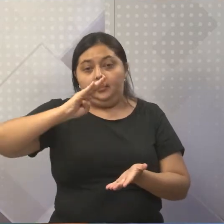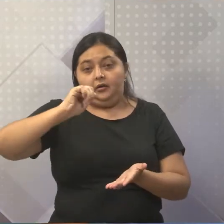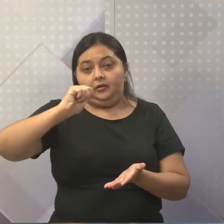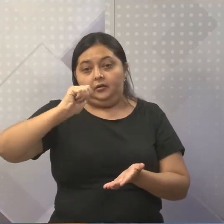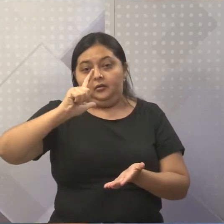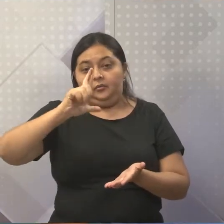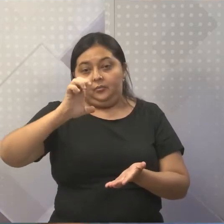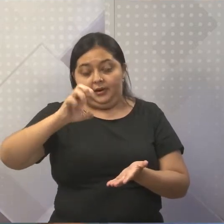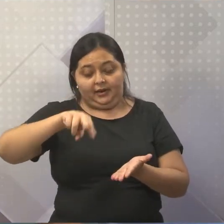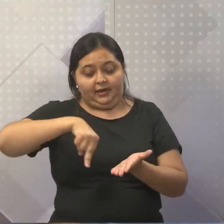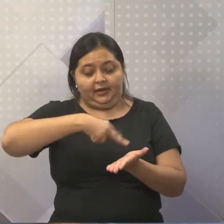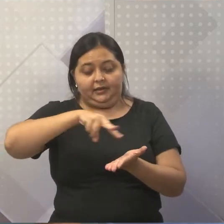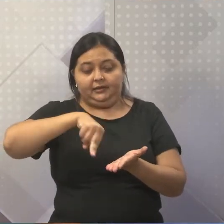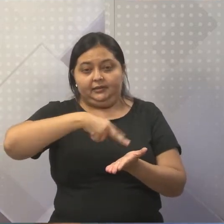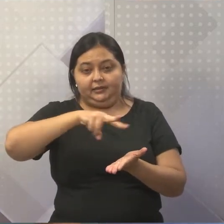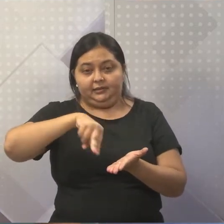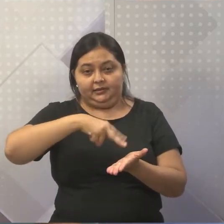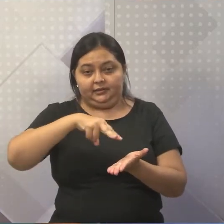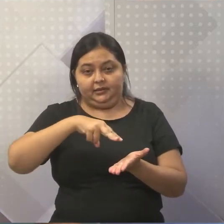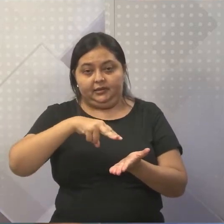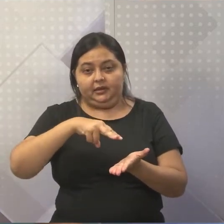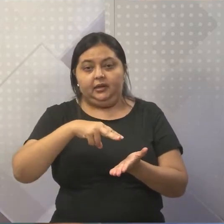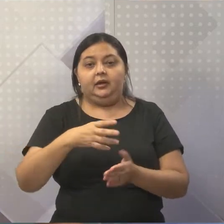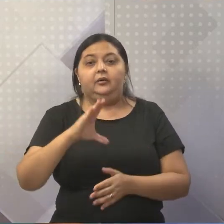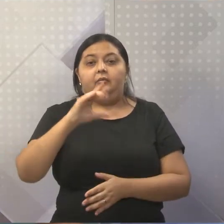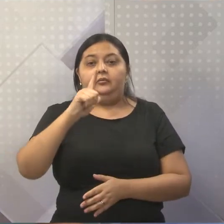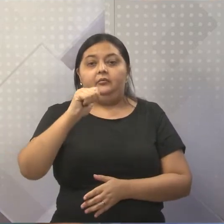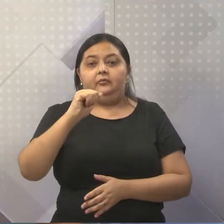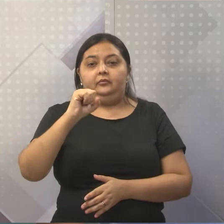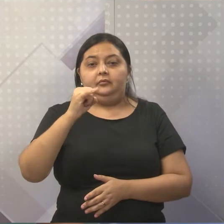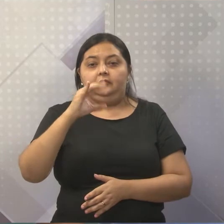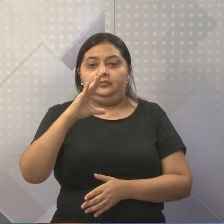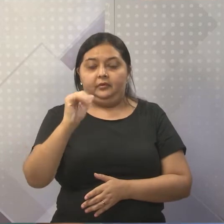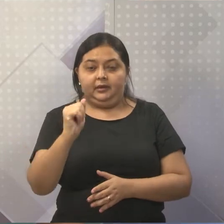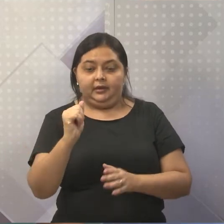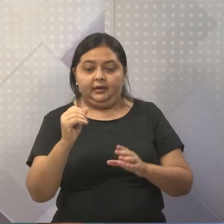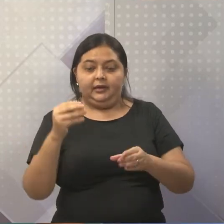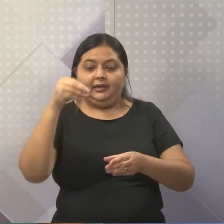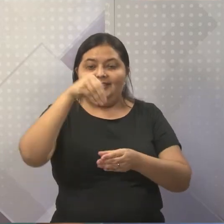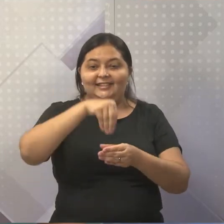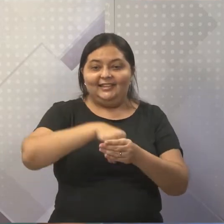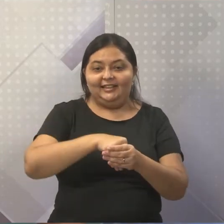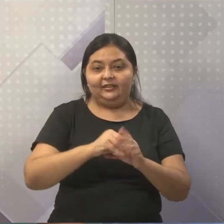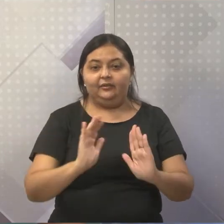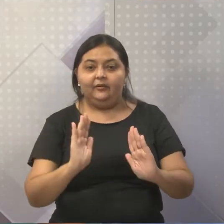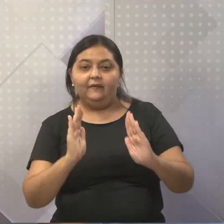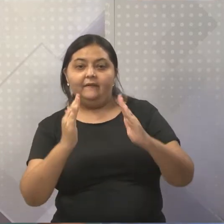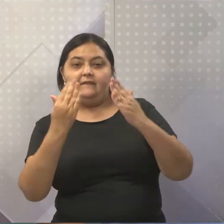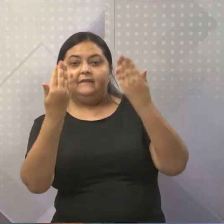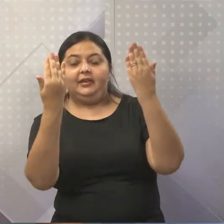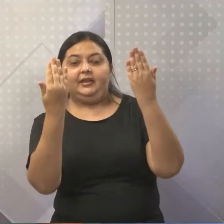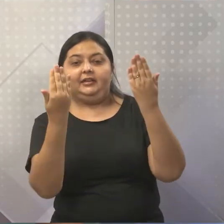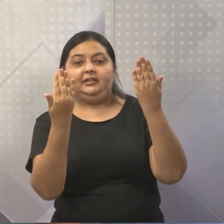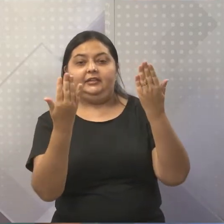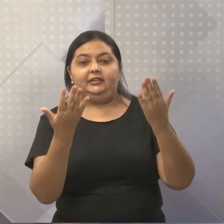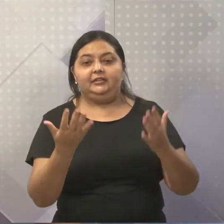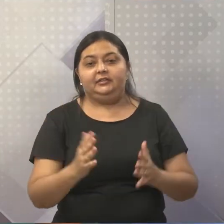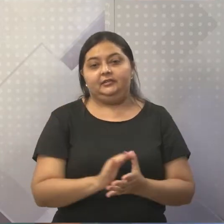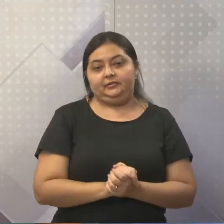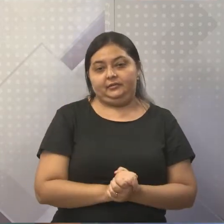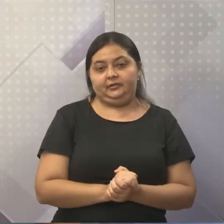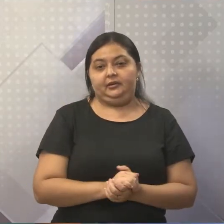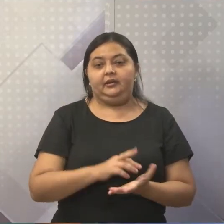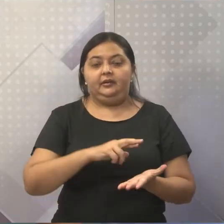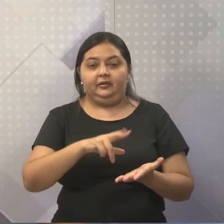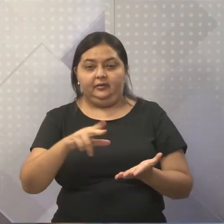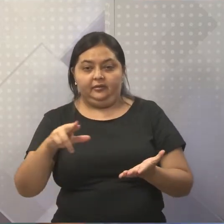clássica, ela acontecia dentro dos salões de festas, uma maneira de comemorar as festividades, as ações